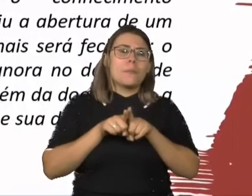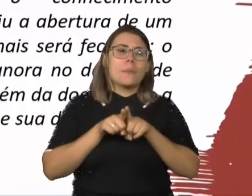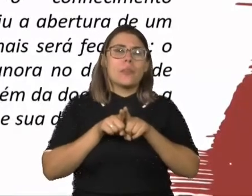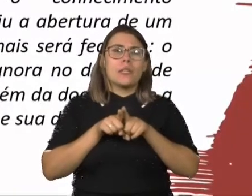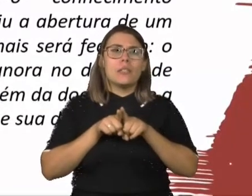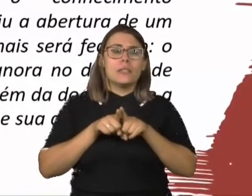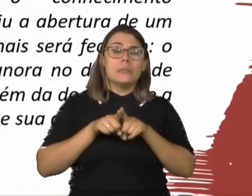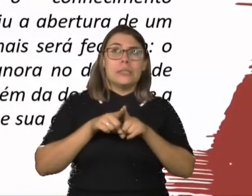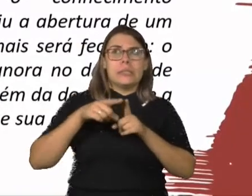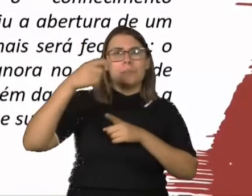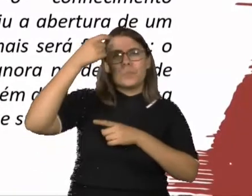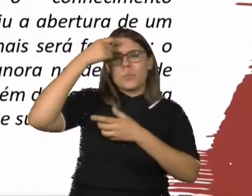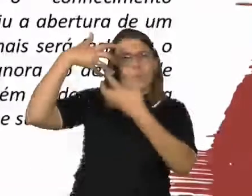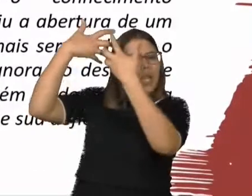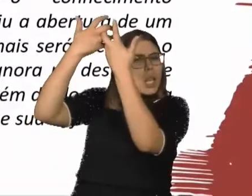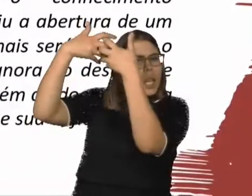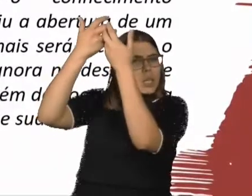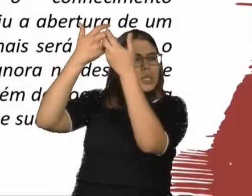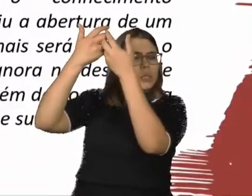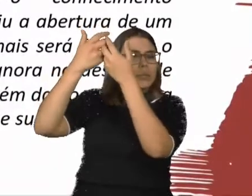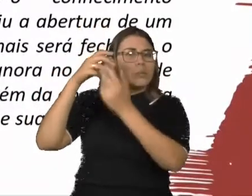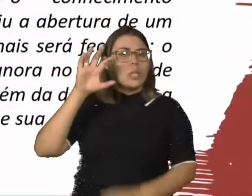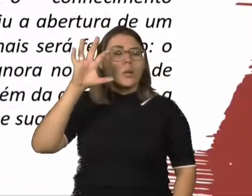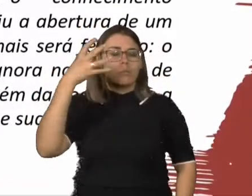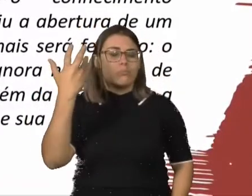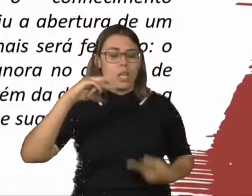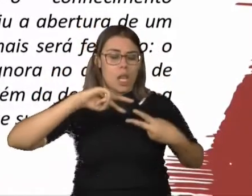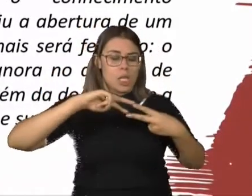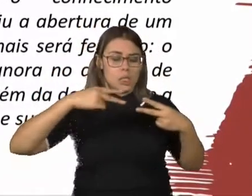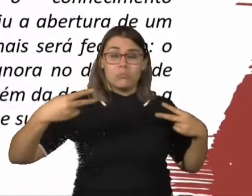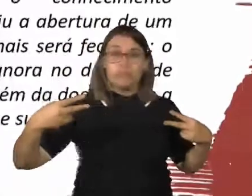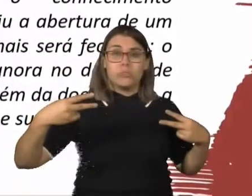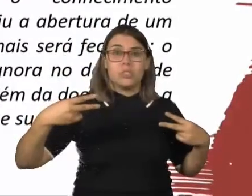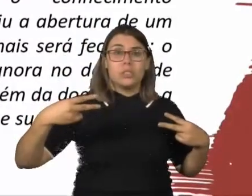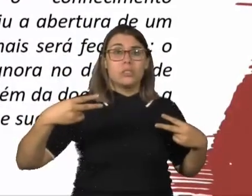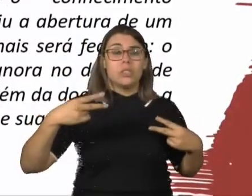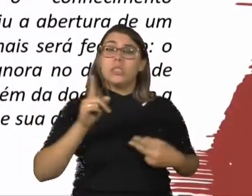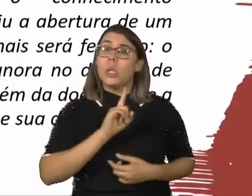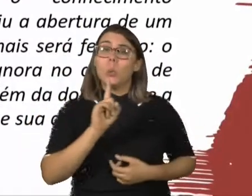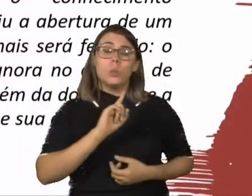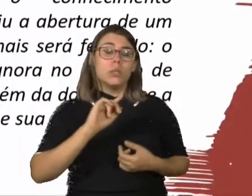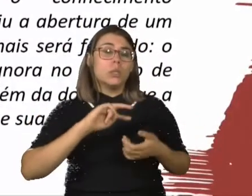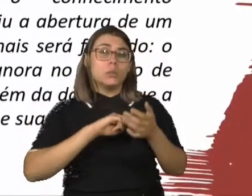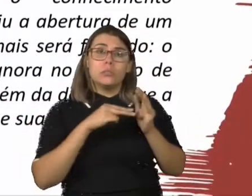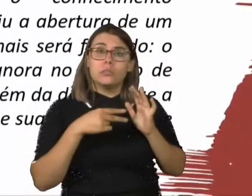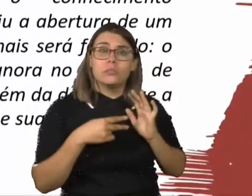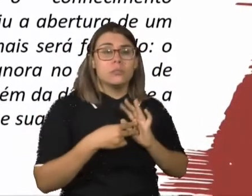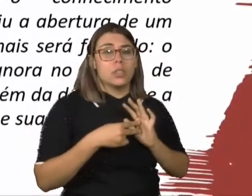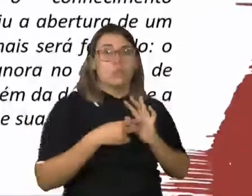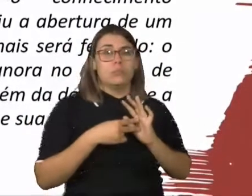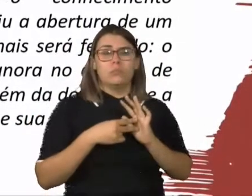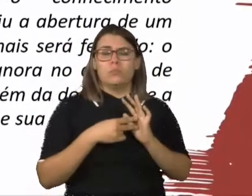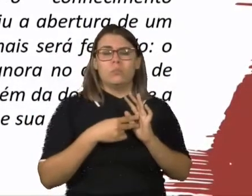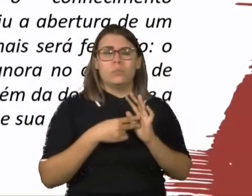neuroplasticidade. E esse caso é um caso típico de neuroplasticidade. Do quanto essa criança conseguiu se desenvolver, a sua